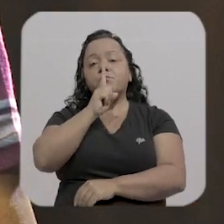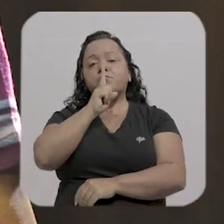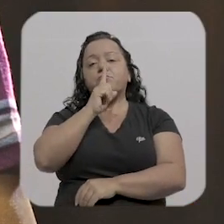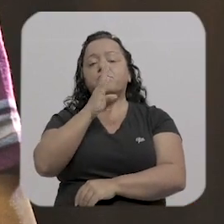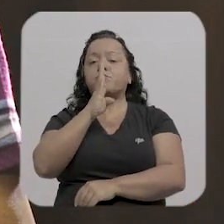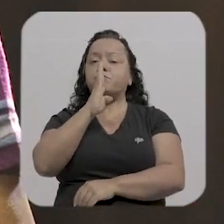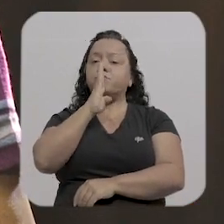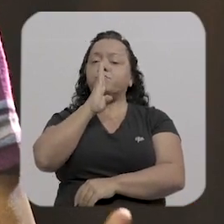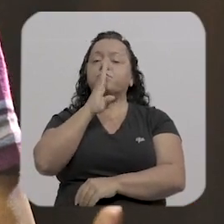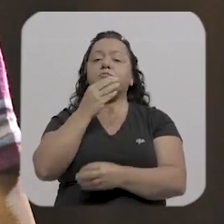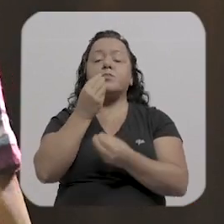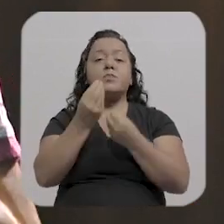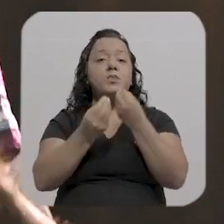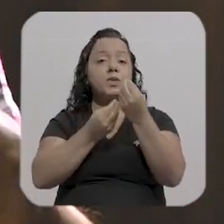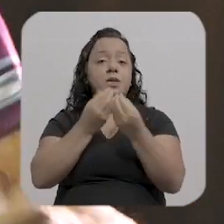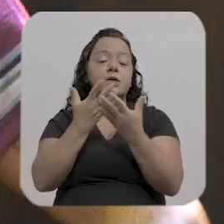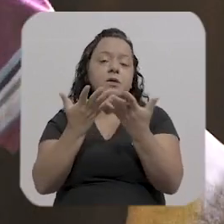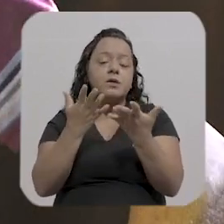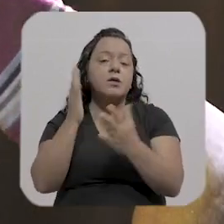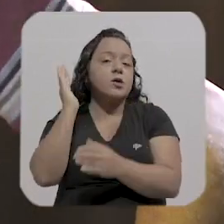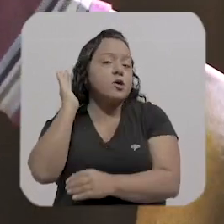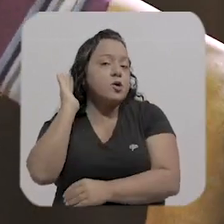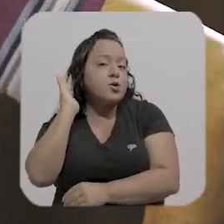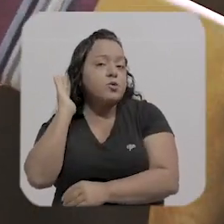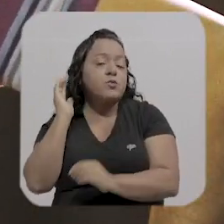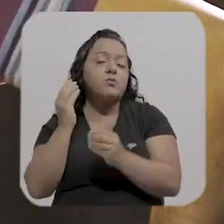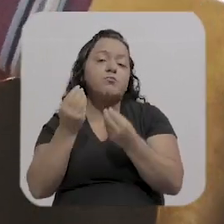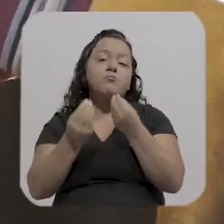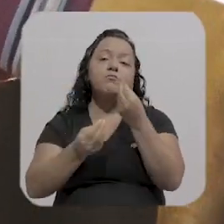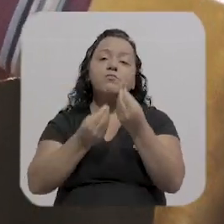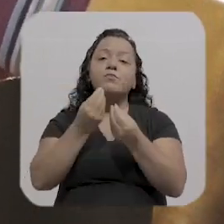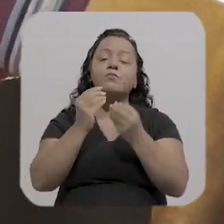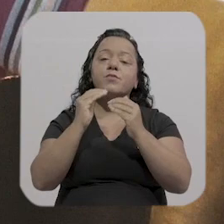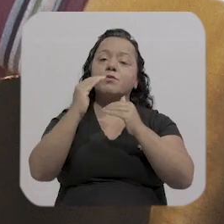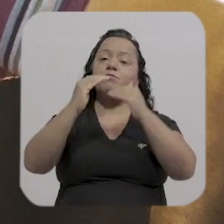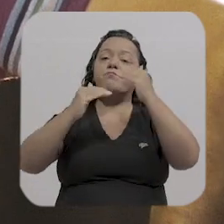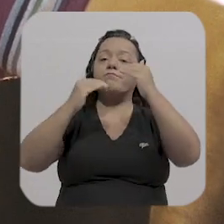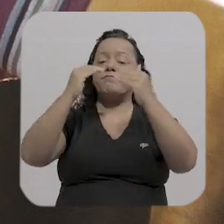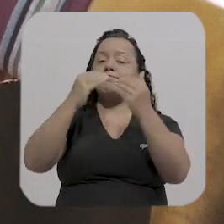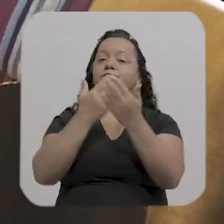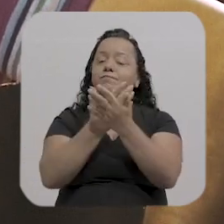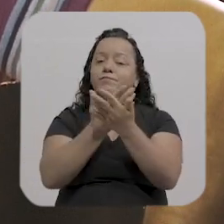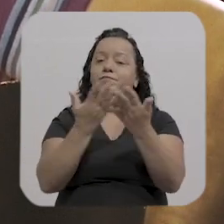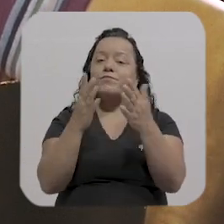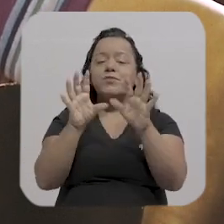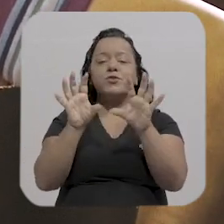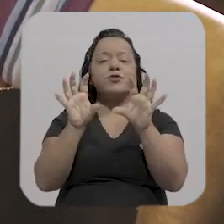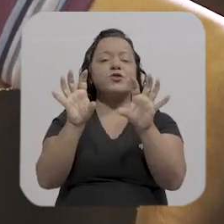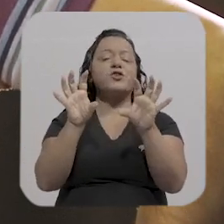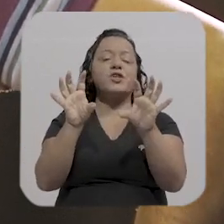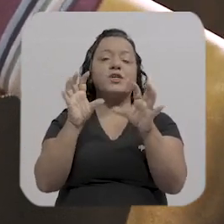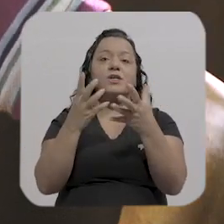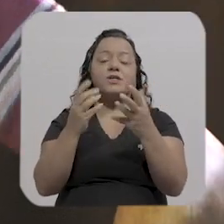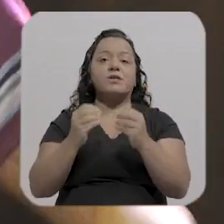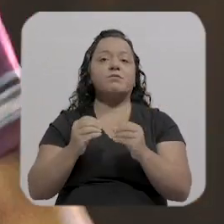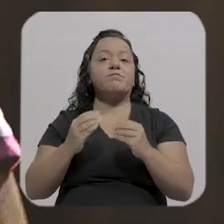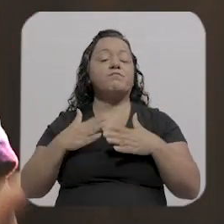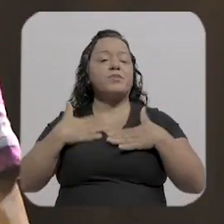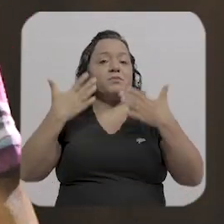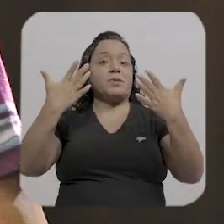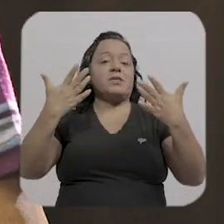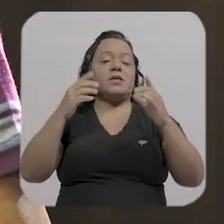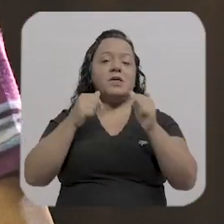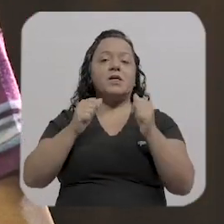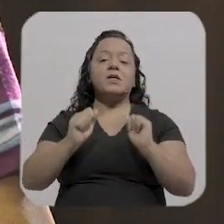construindo formas e maneiras assim de despertar e de lutar eu acho que é que é muito isso também tem tem todo o